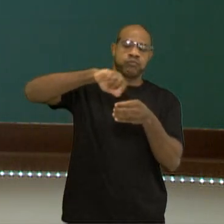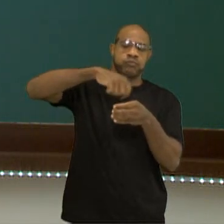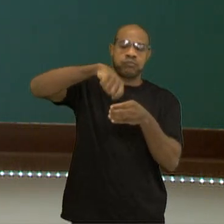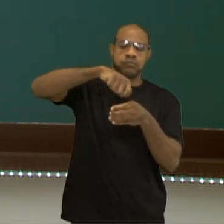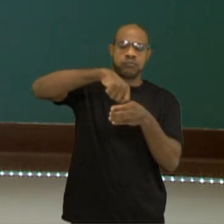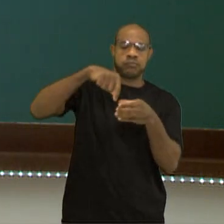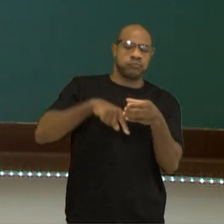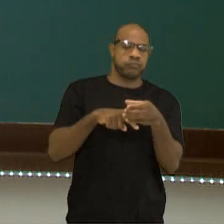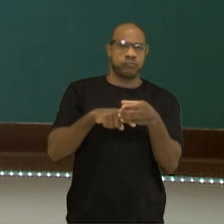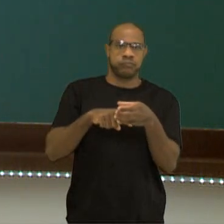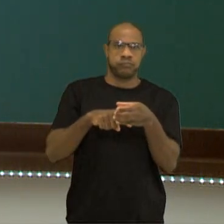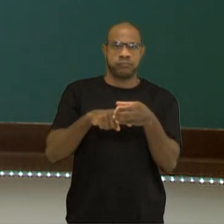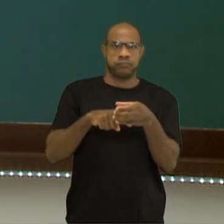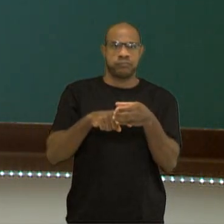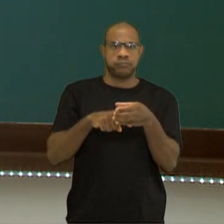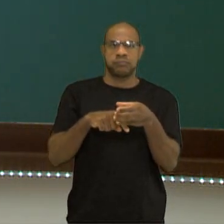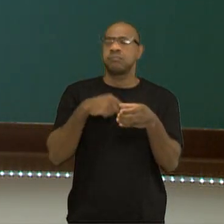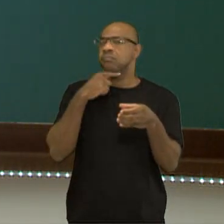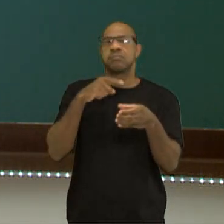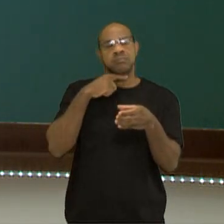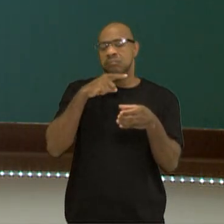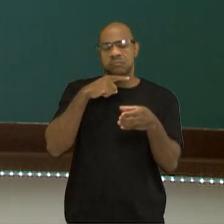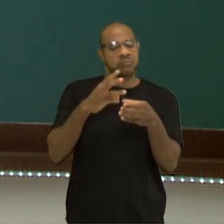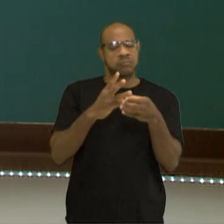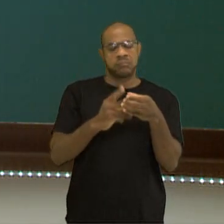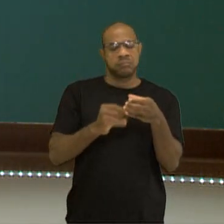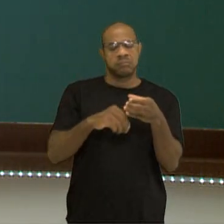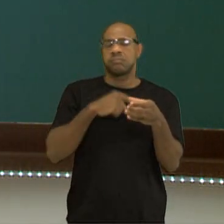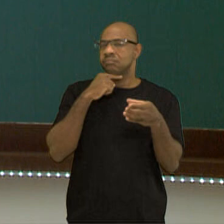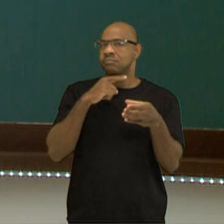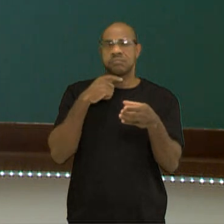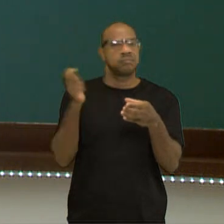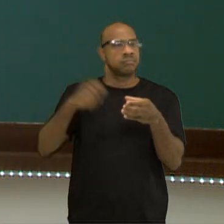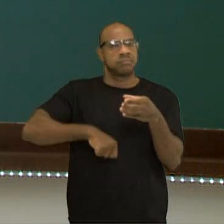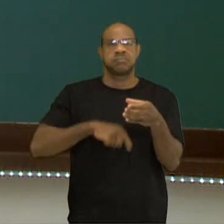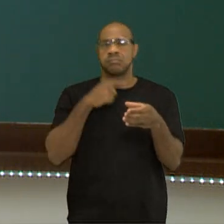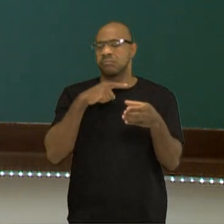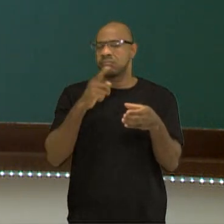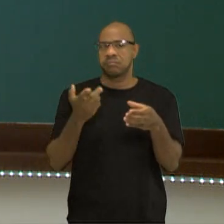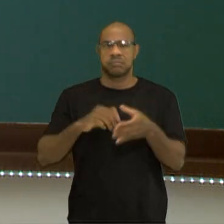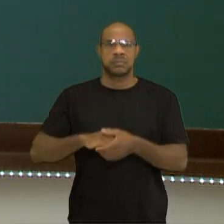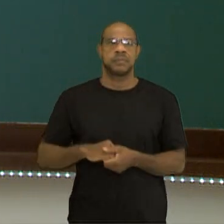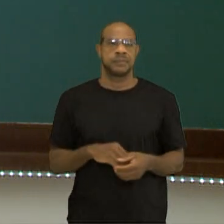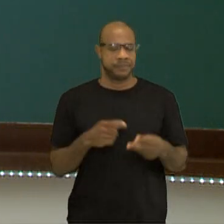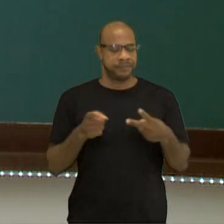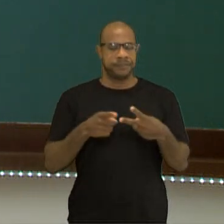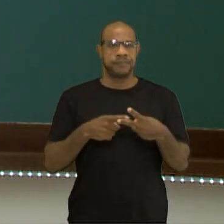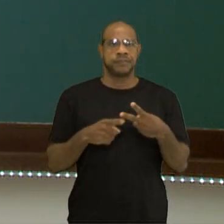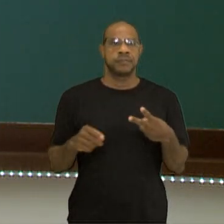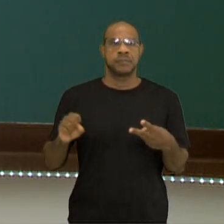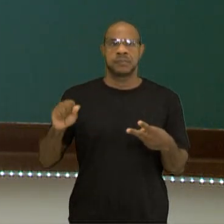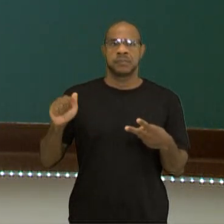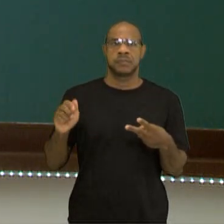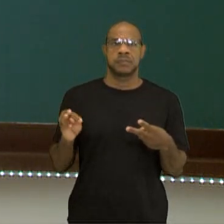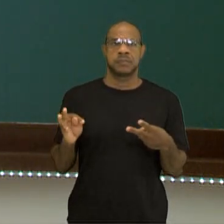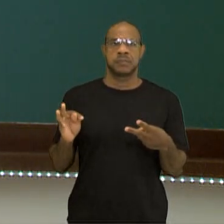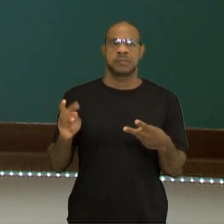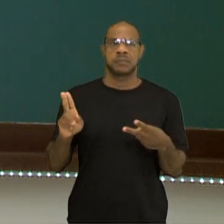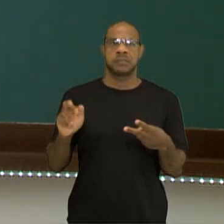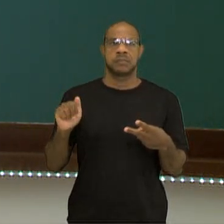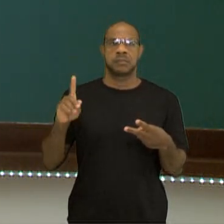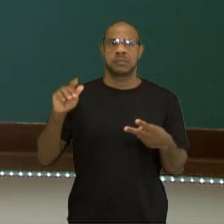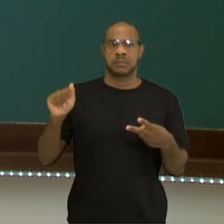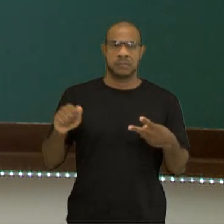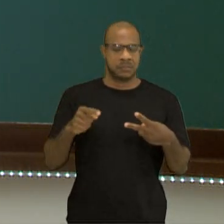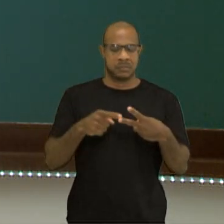solução insaturada. Não alcancei a capacidade total desse volume. Quando eu tenho uma solução insaturada, estou